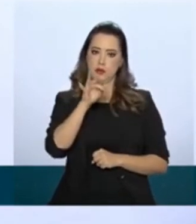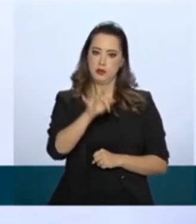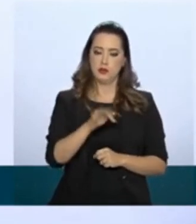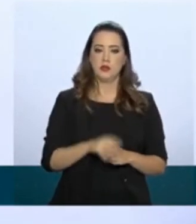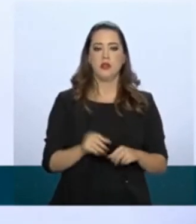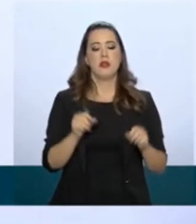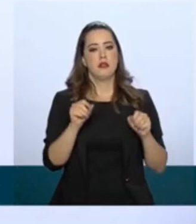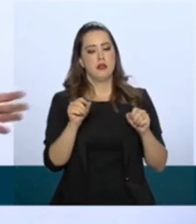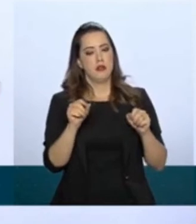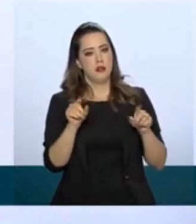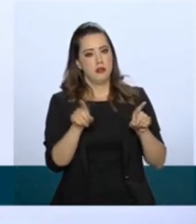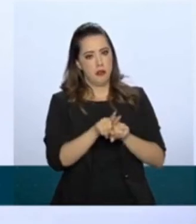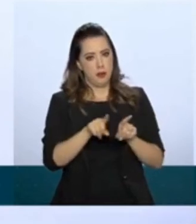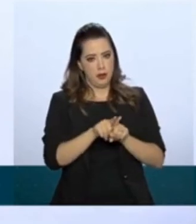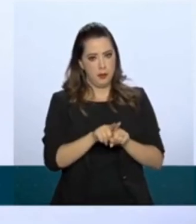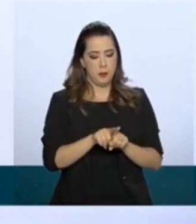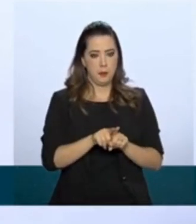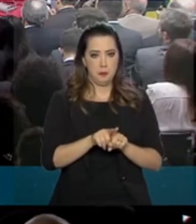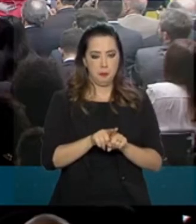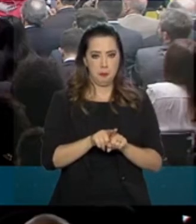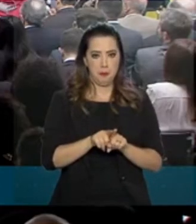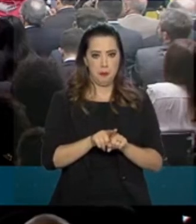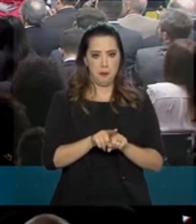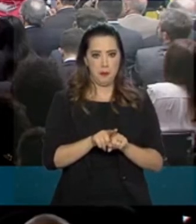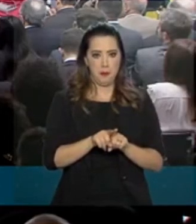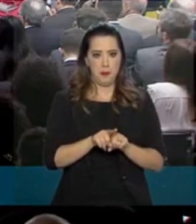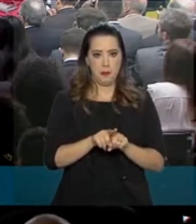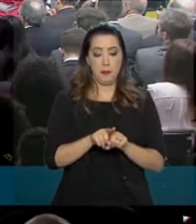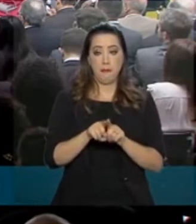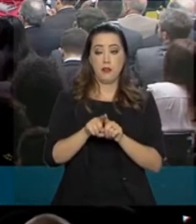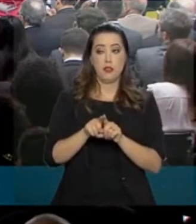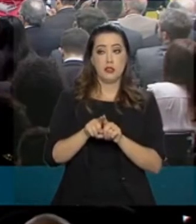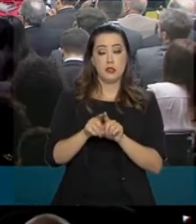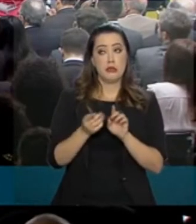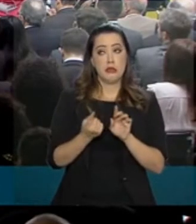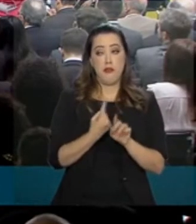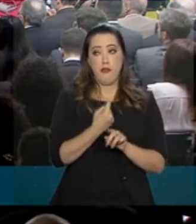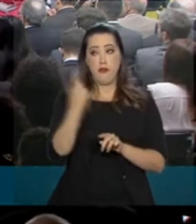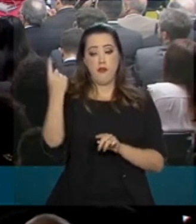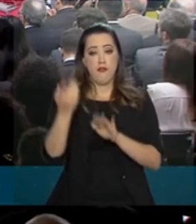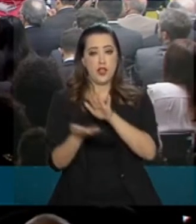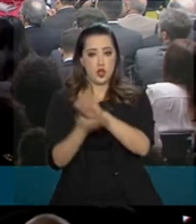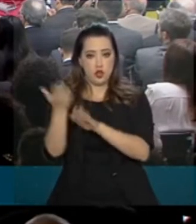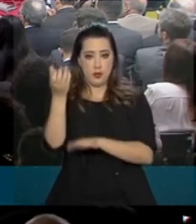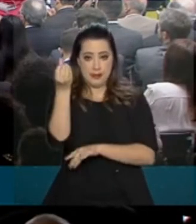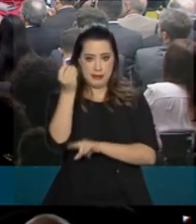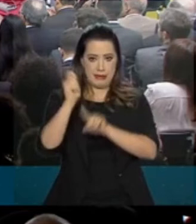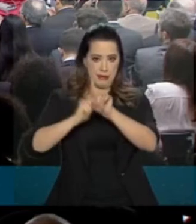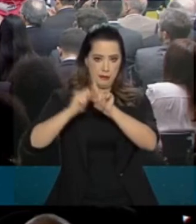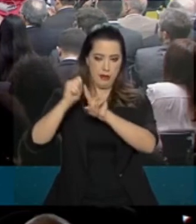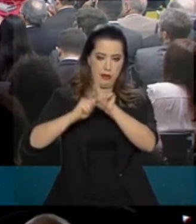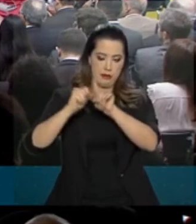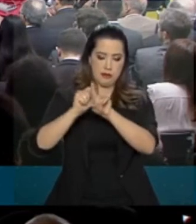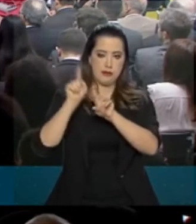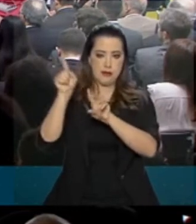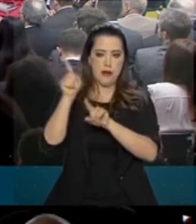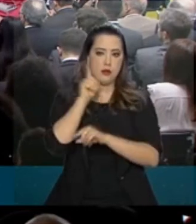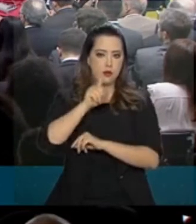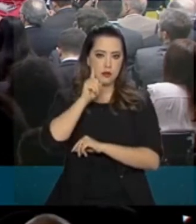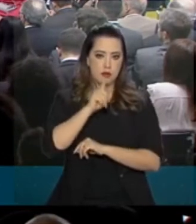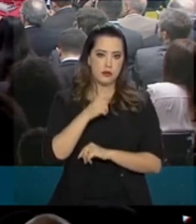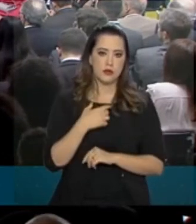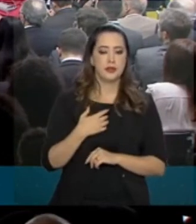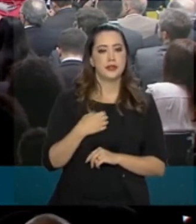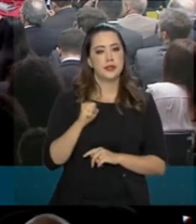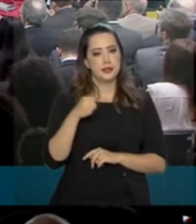ele fez intercâmbio. Ficou seis meses nos Estados Unidos. Obviamente que ele queria, né, que eu